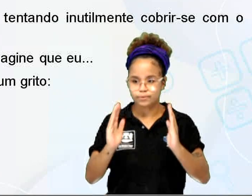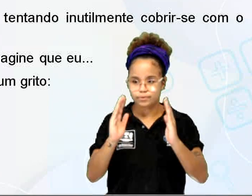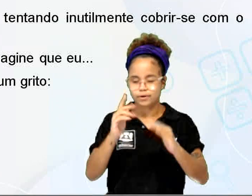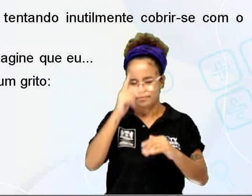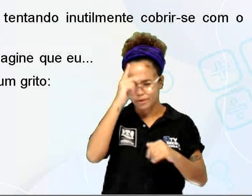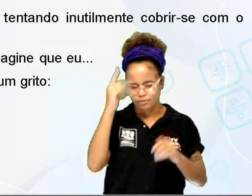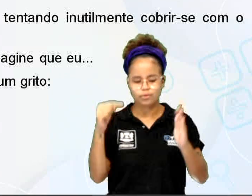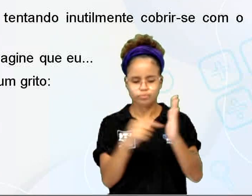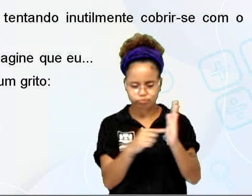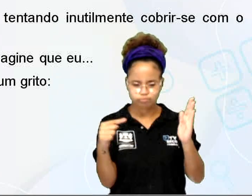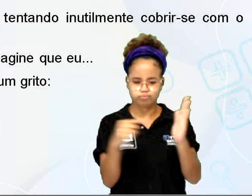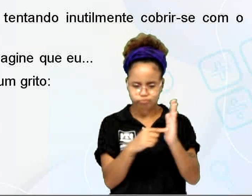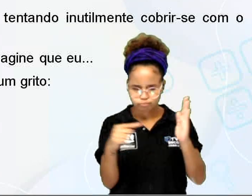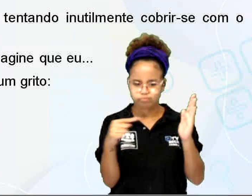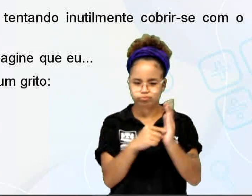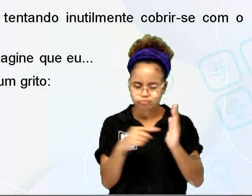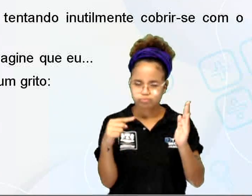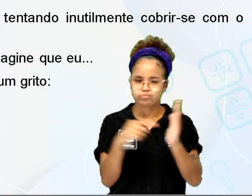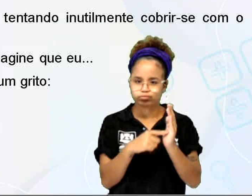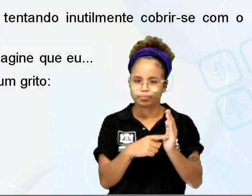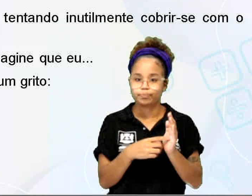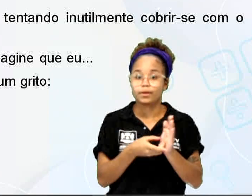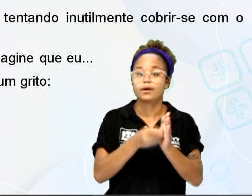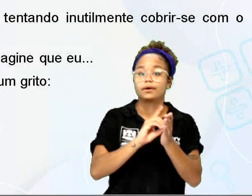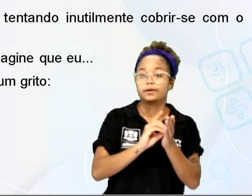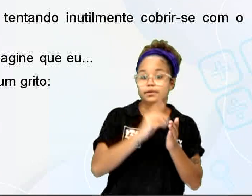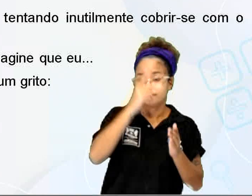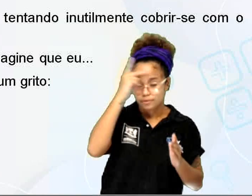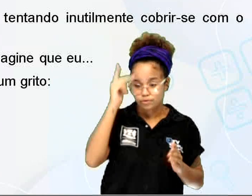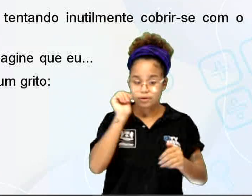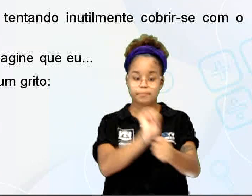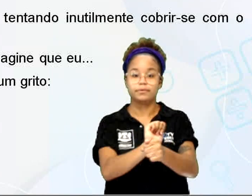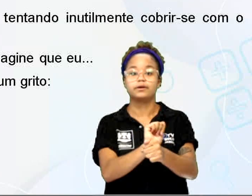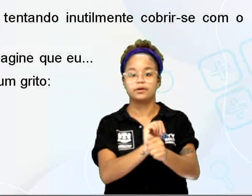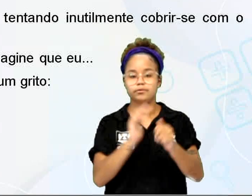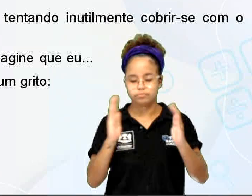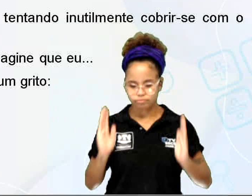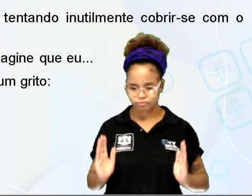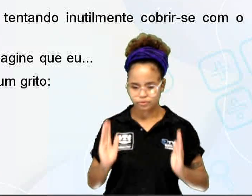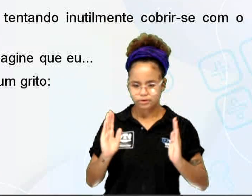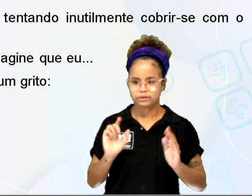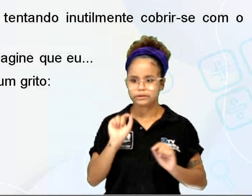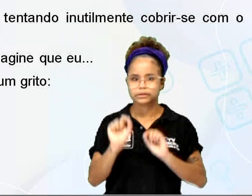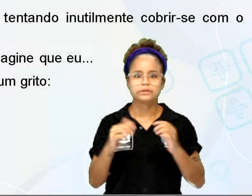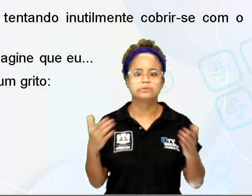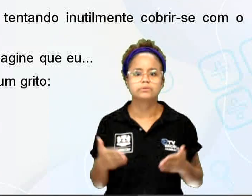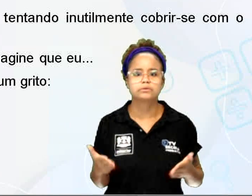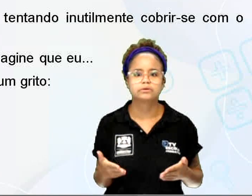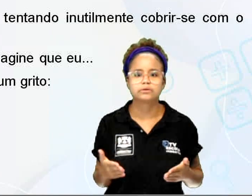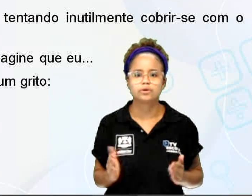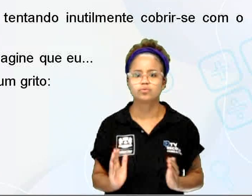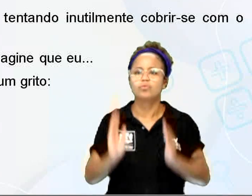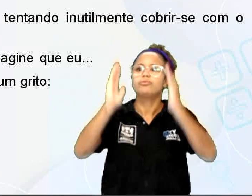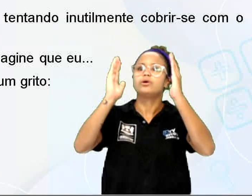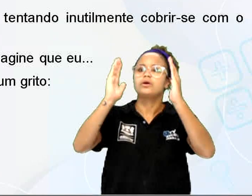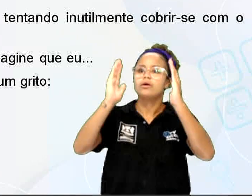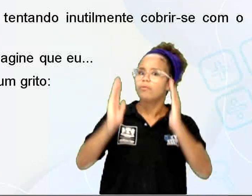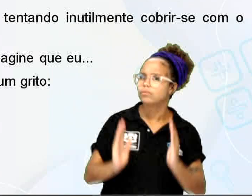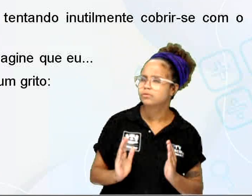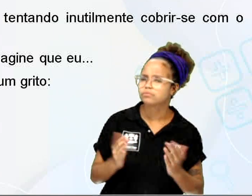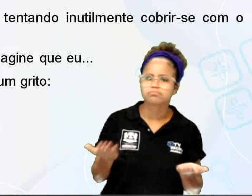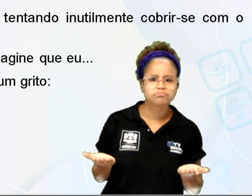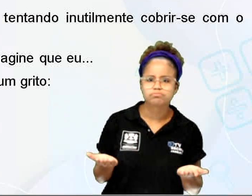chamar o elevador. Antes de mais nada, emergência, parar. Muito bem, e agora? Iria subir ou descer?